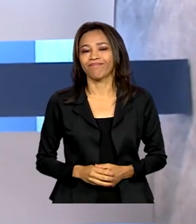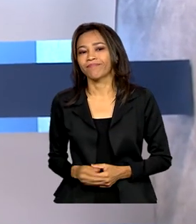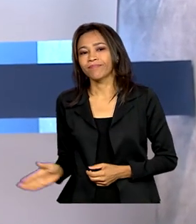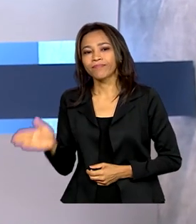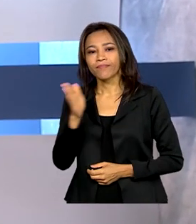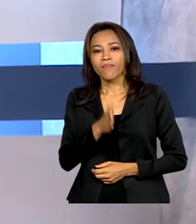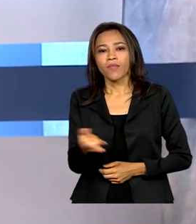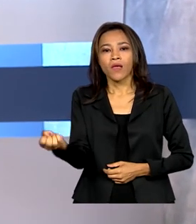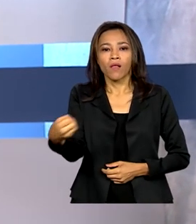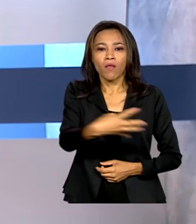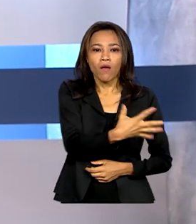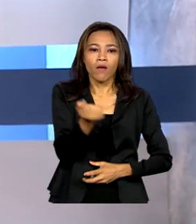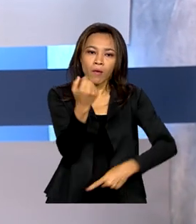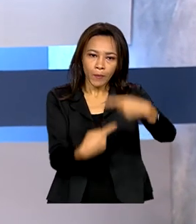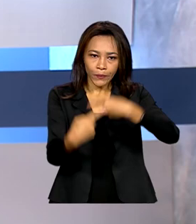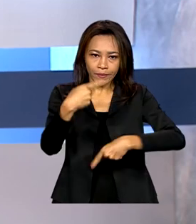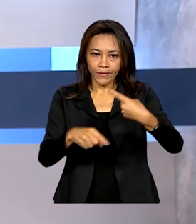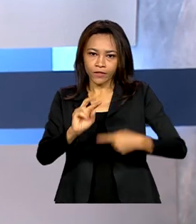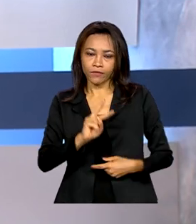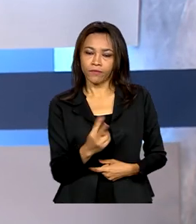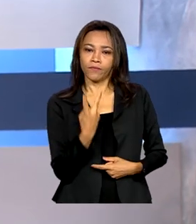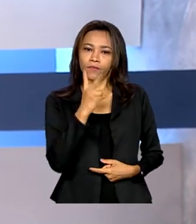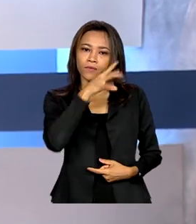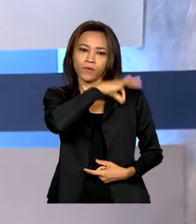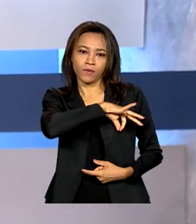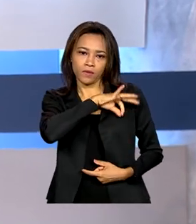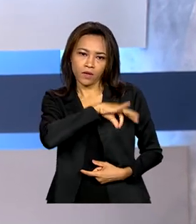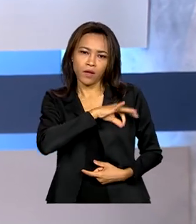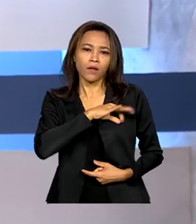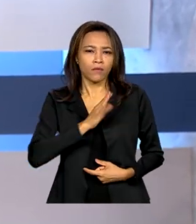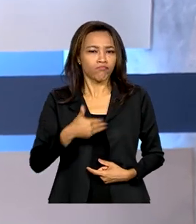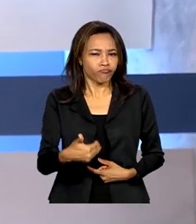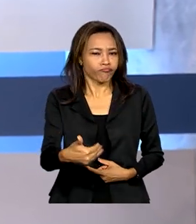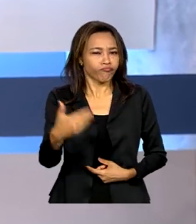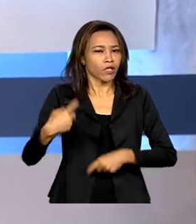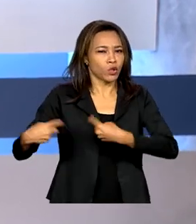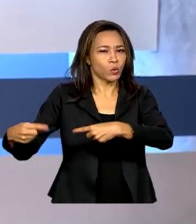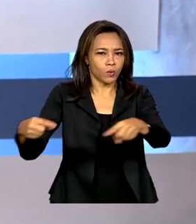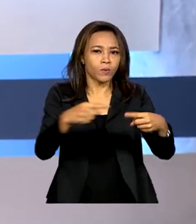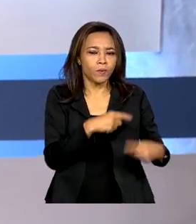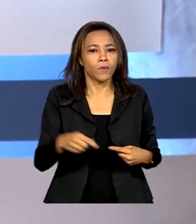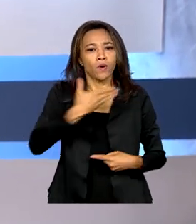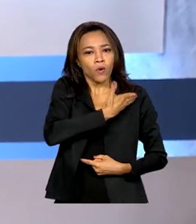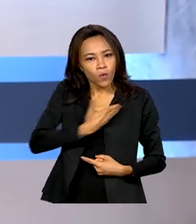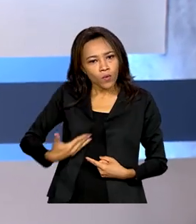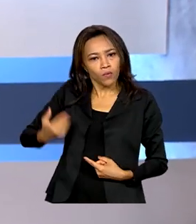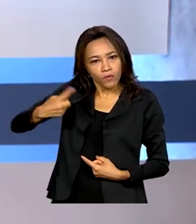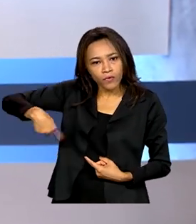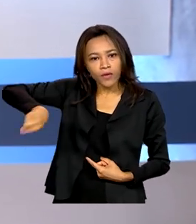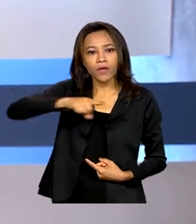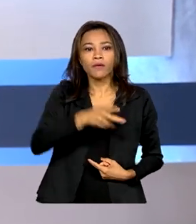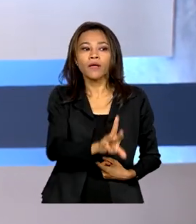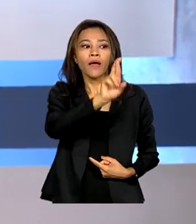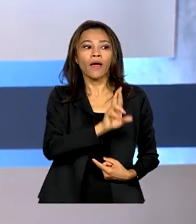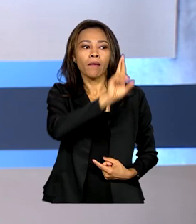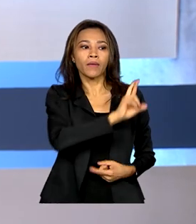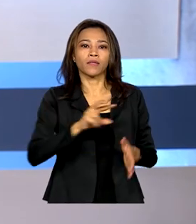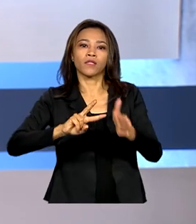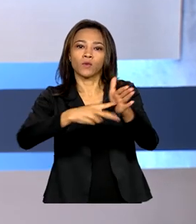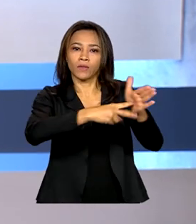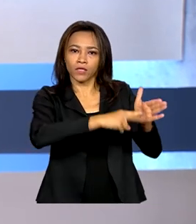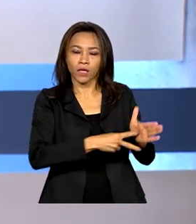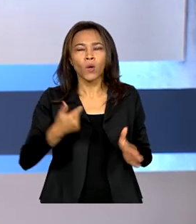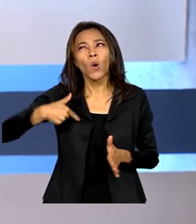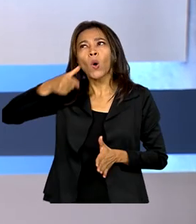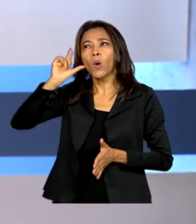política de valorização do salário mínimo está sendo discutida entre governo e representantes das centrais sindicais. Ontem, uma